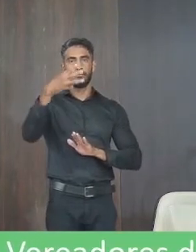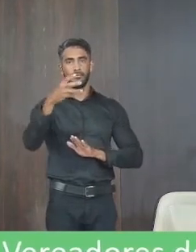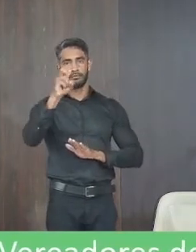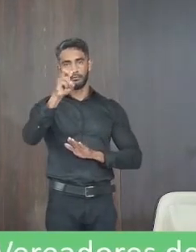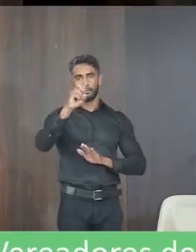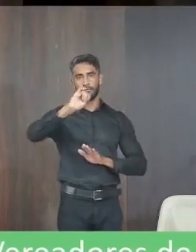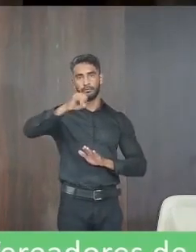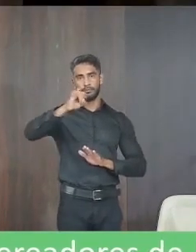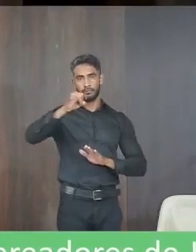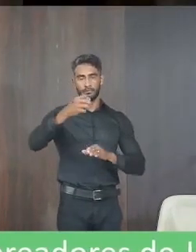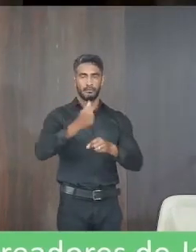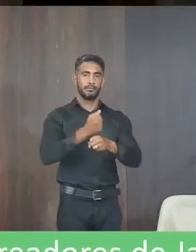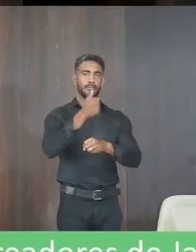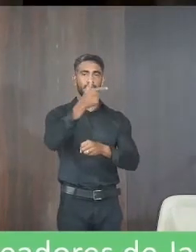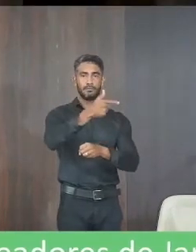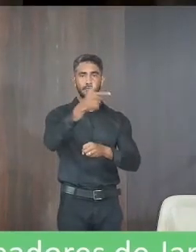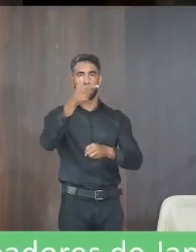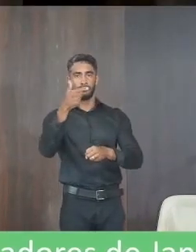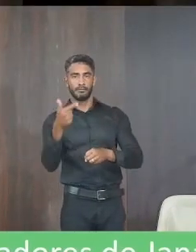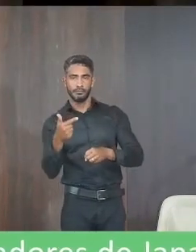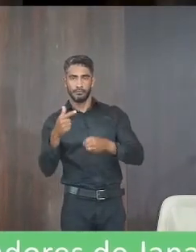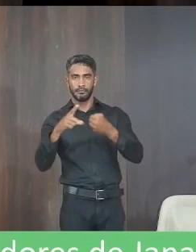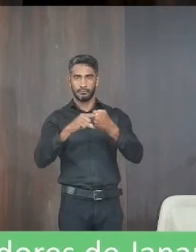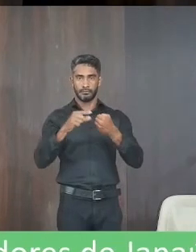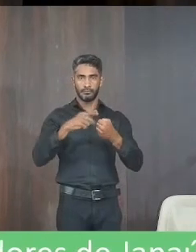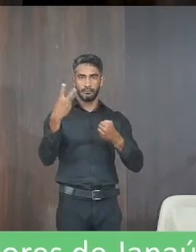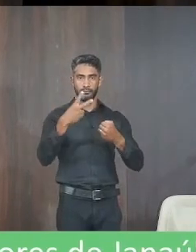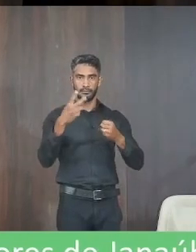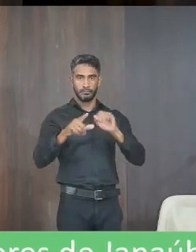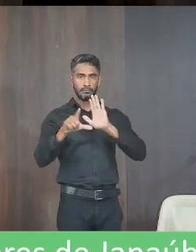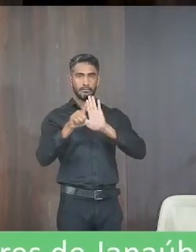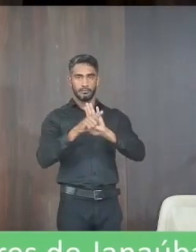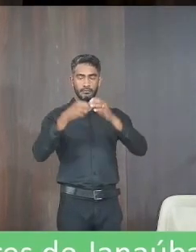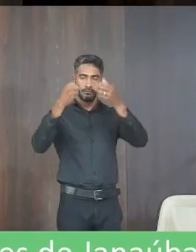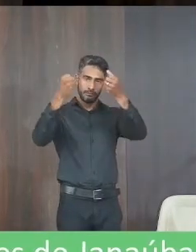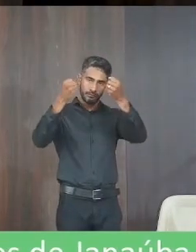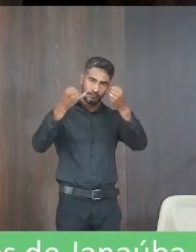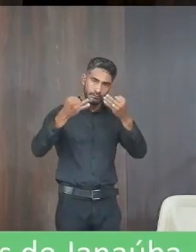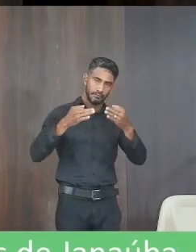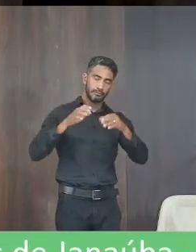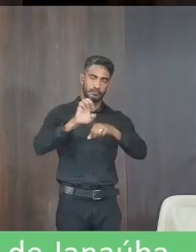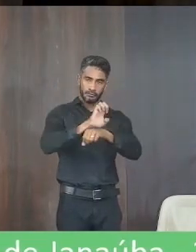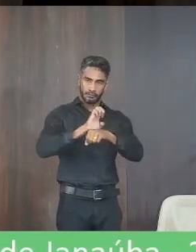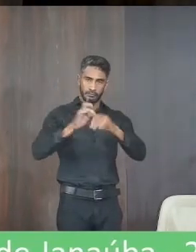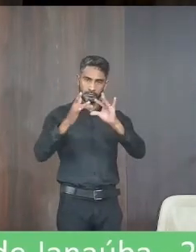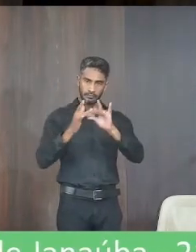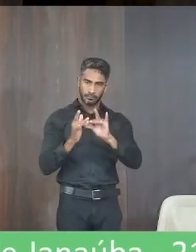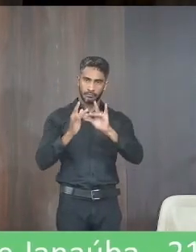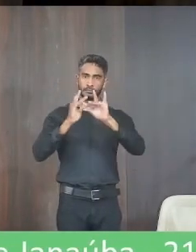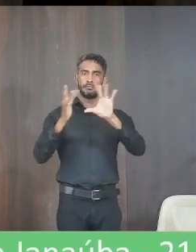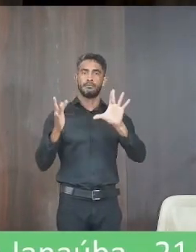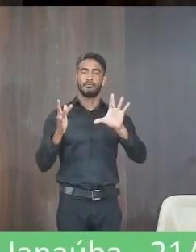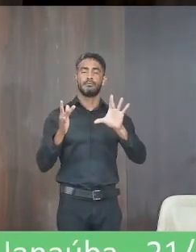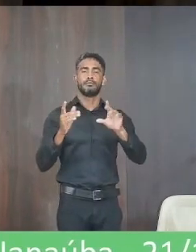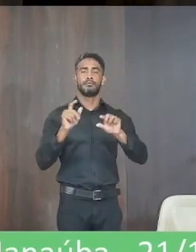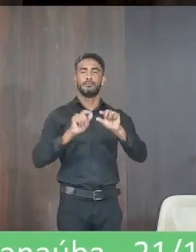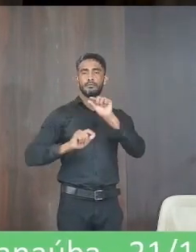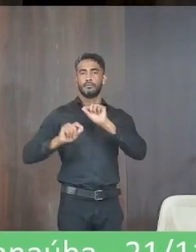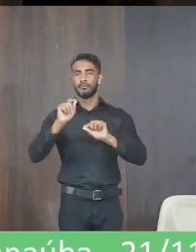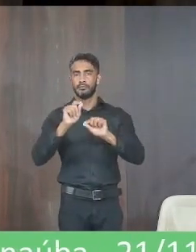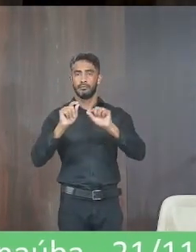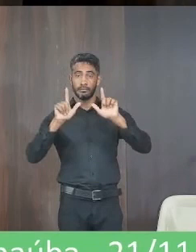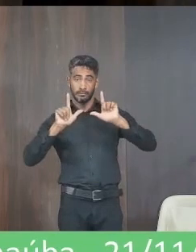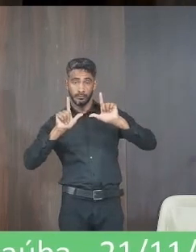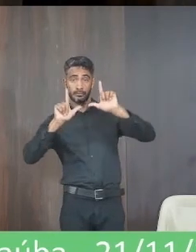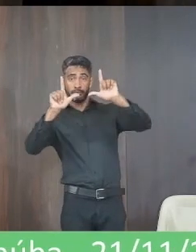5 de janeiro de 2022 no seu artigo segundo da lei que diz fica ao poder executivo autorizado a colocação